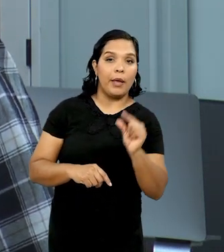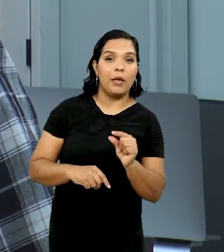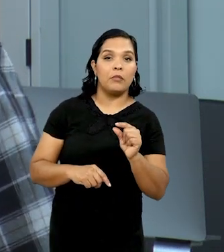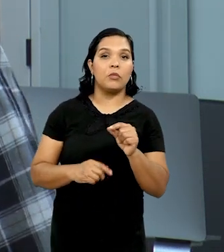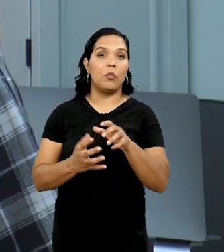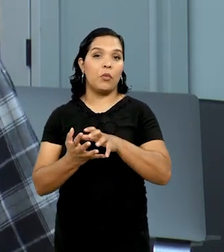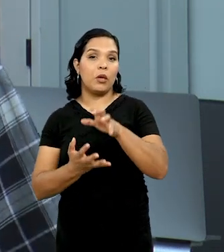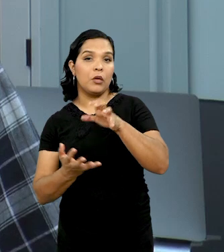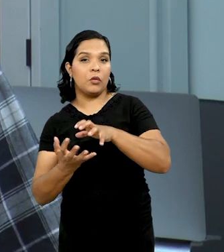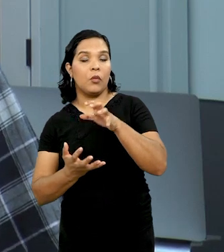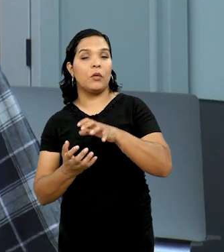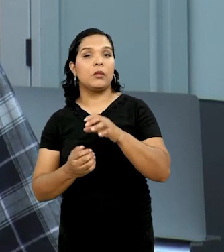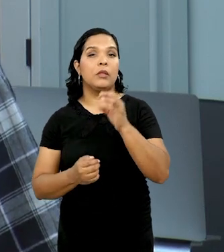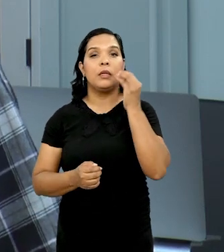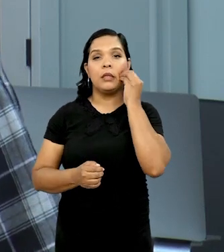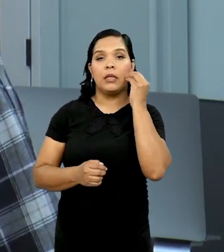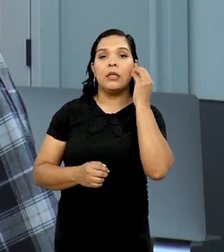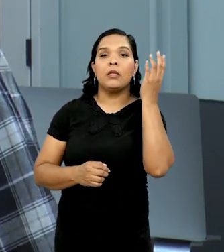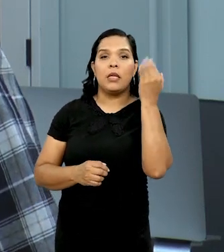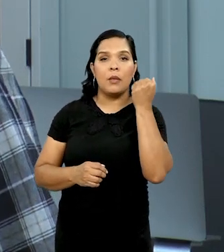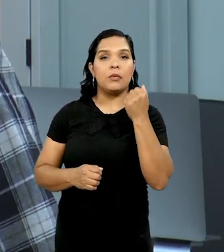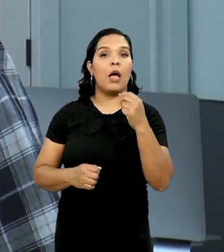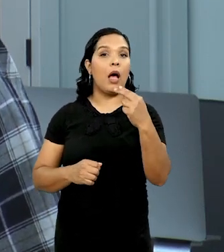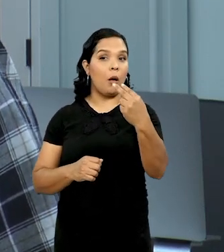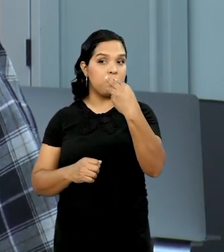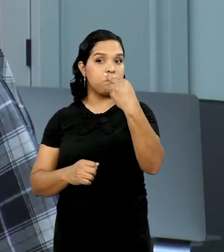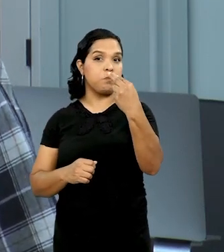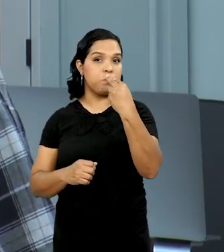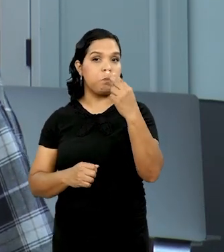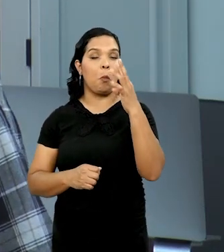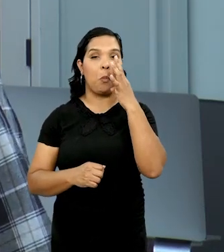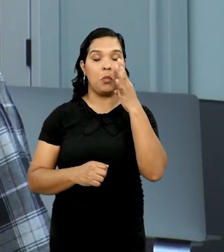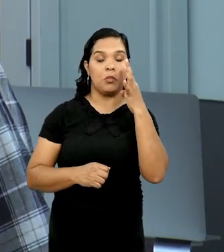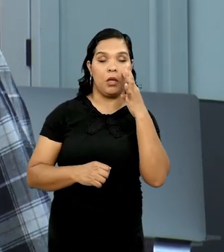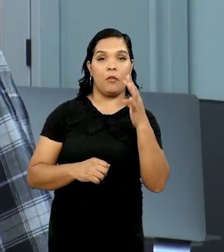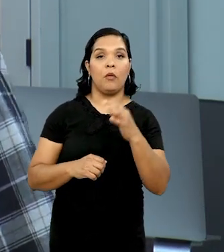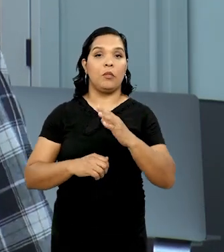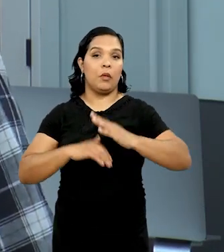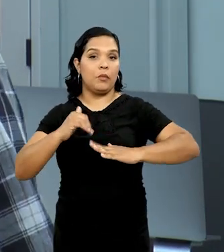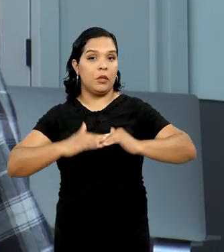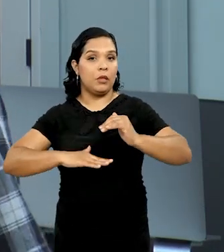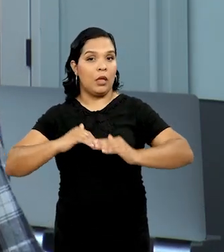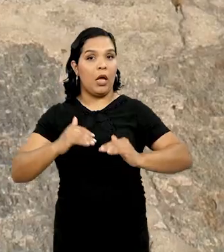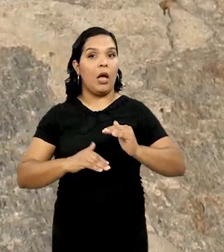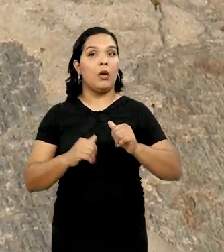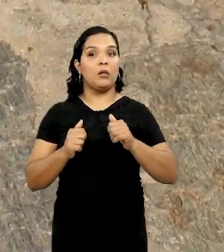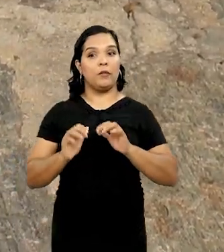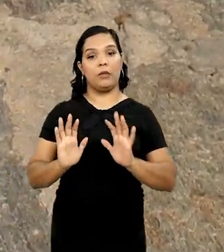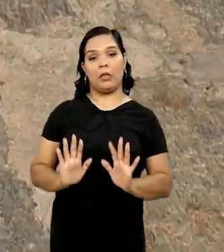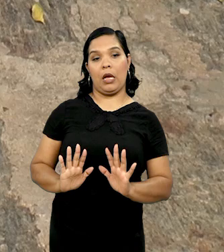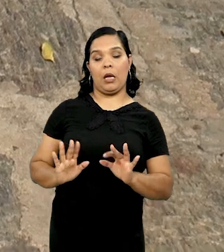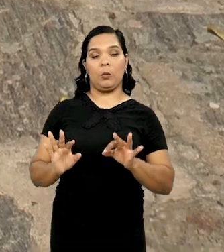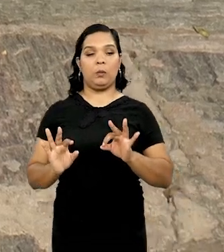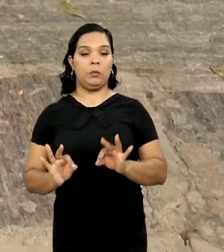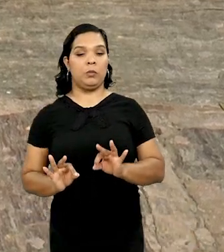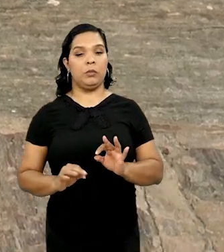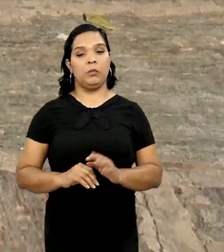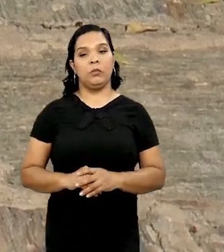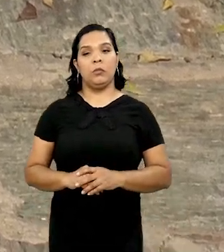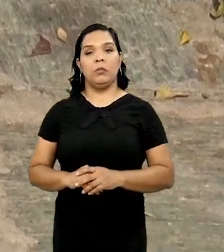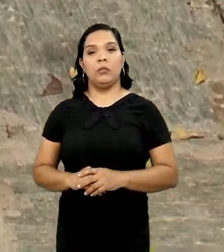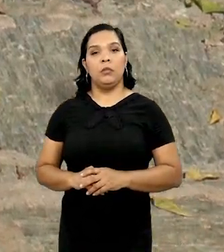o idoso, ele tende a buscar compensações, ele sabe que está sendo observado pelo profissional, então ele tenta modificar a sua